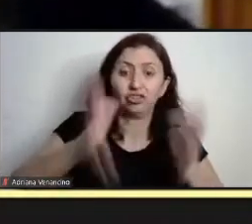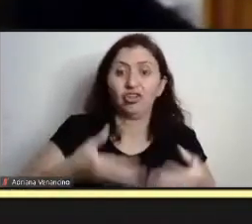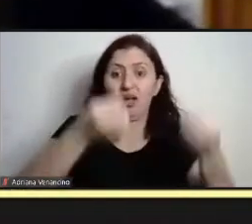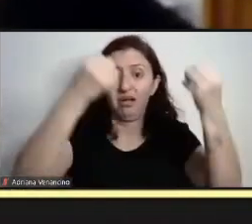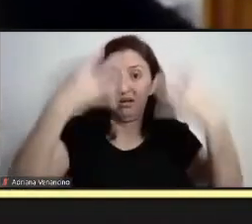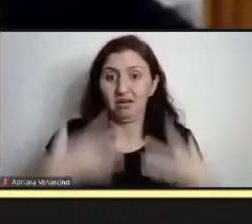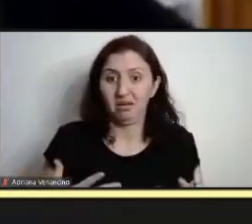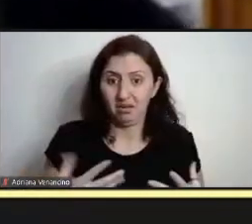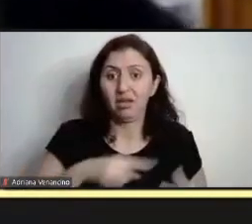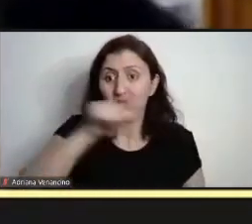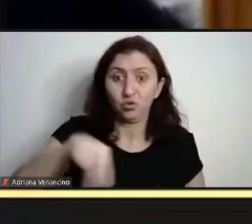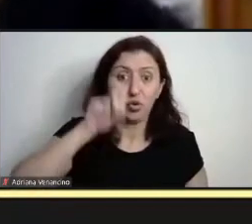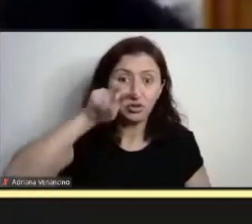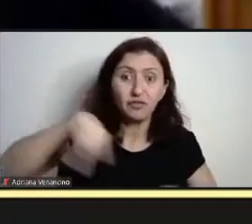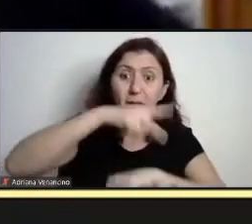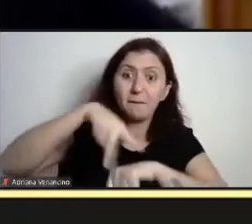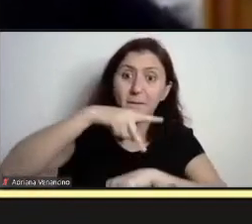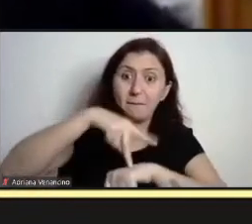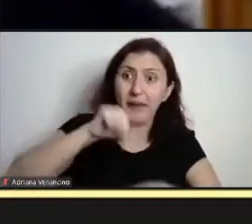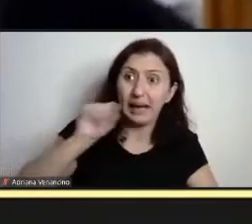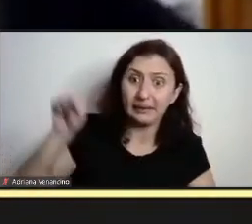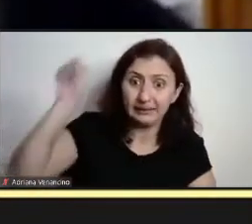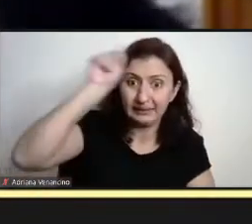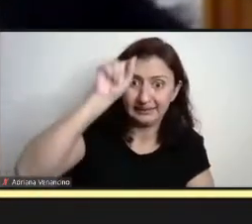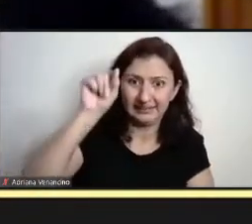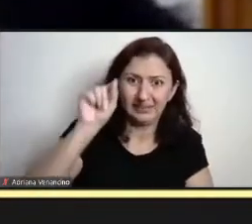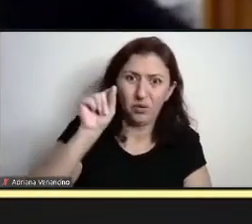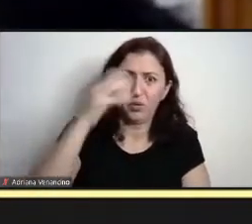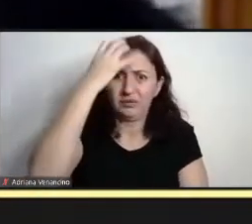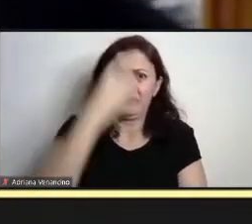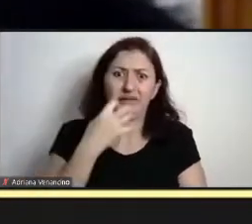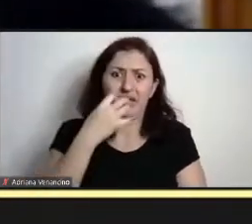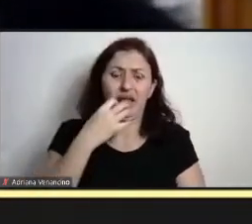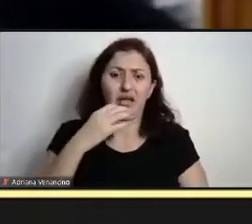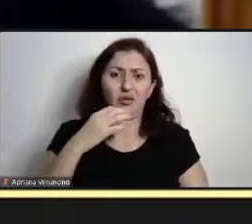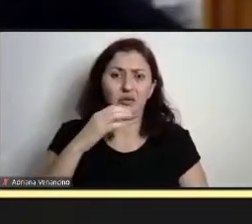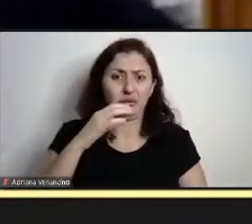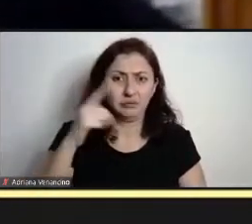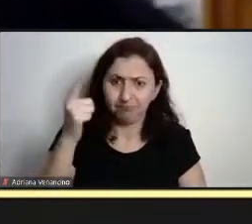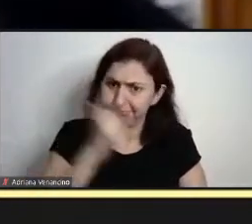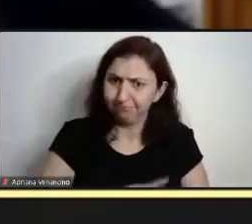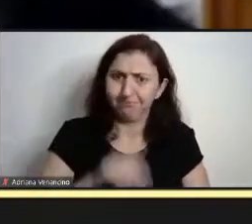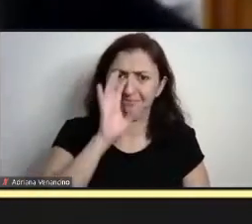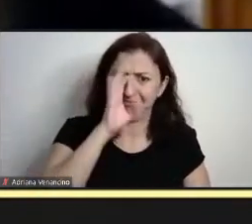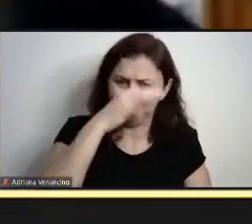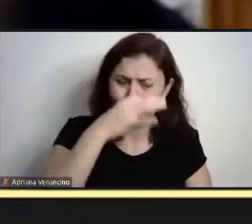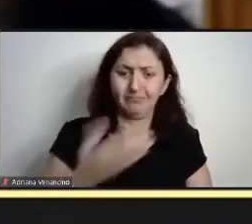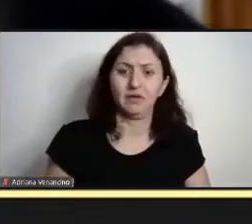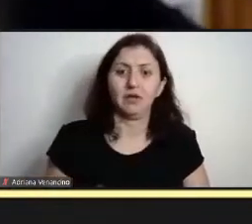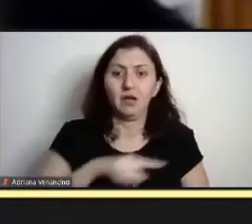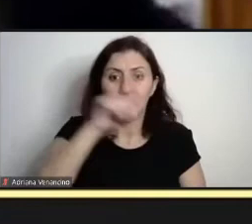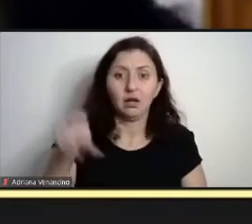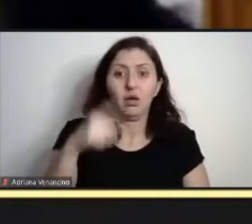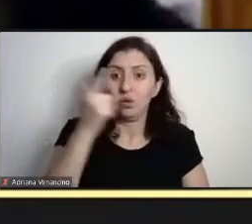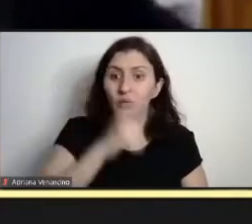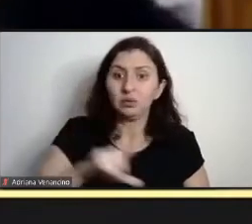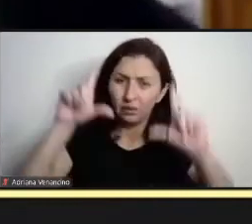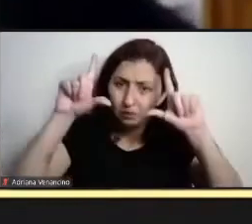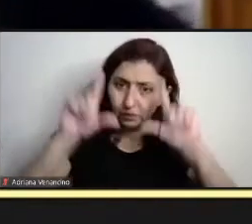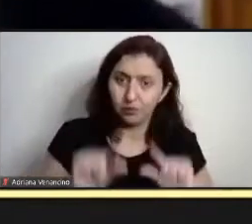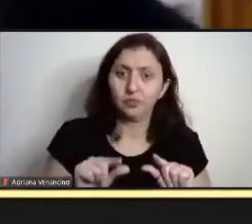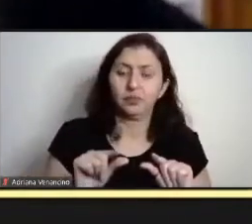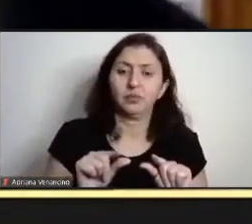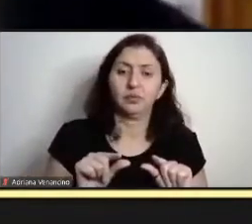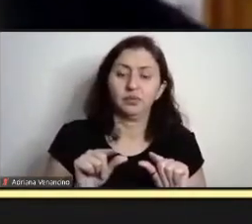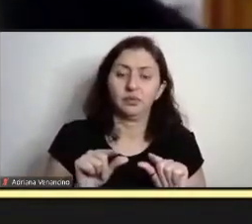desenvolvidos, os países mais sérios fizeram e conseguiram baixar a taxa de transmissão. E a